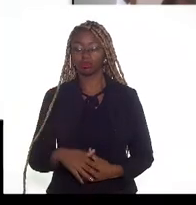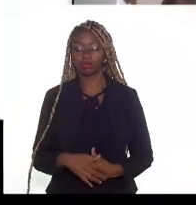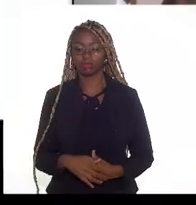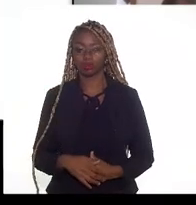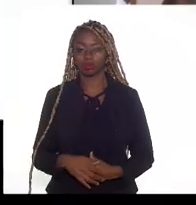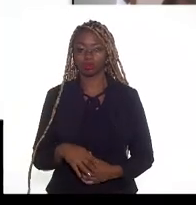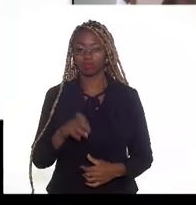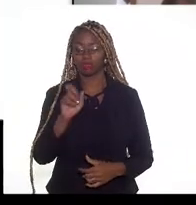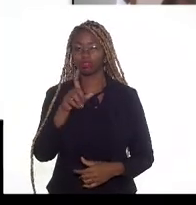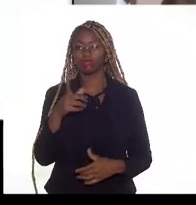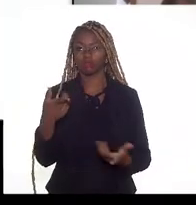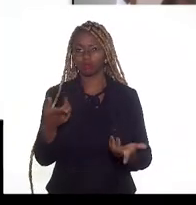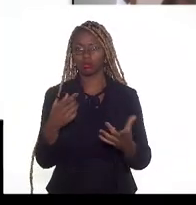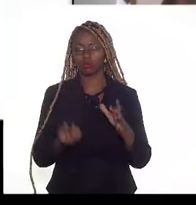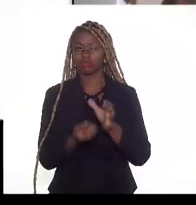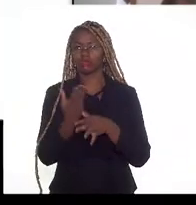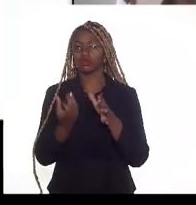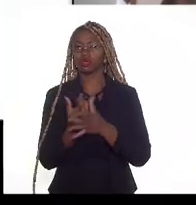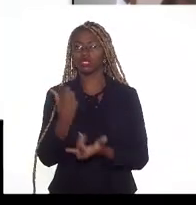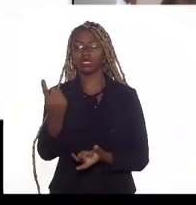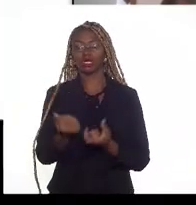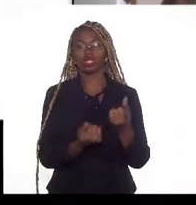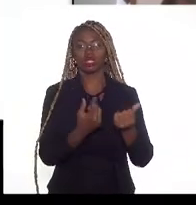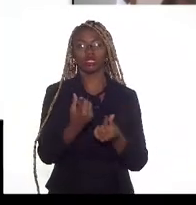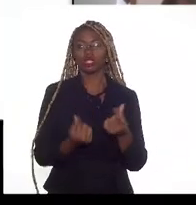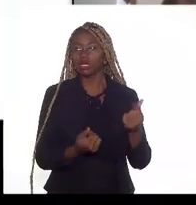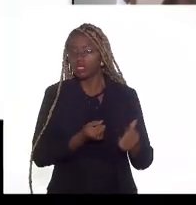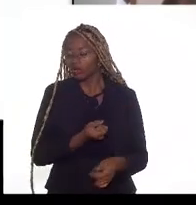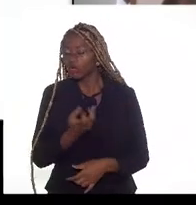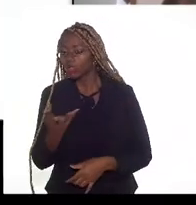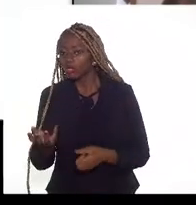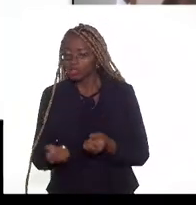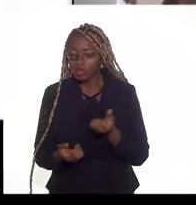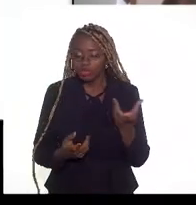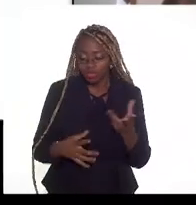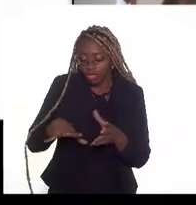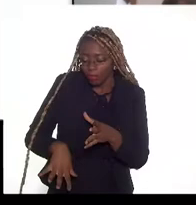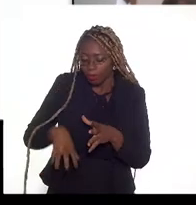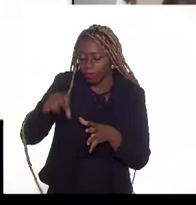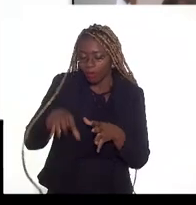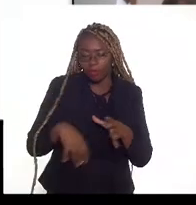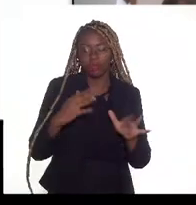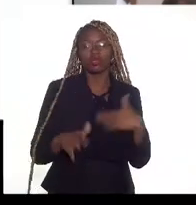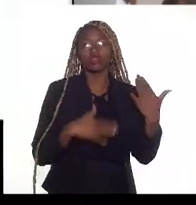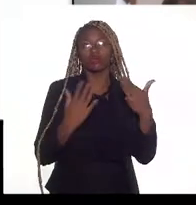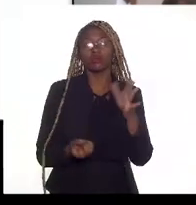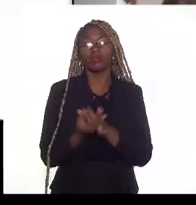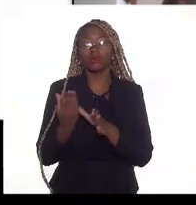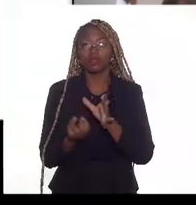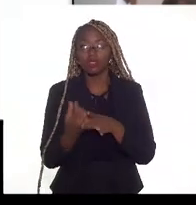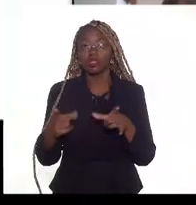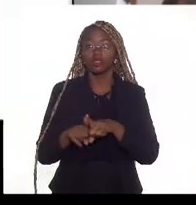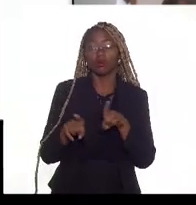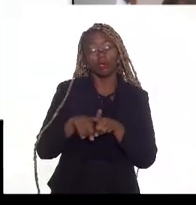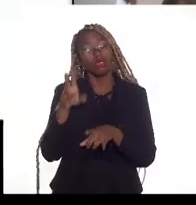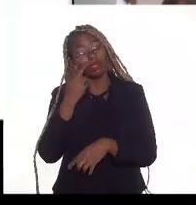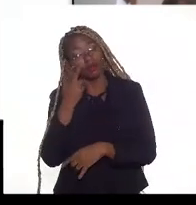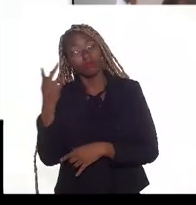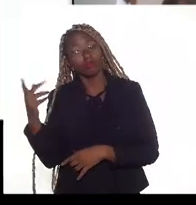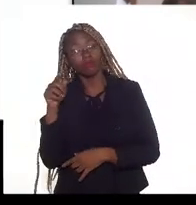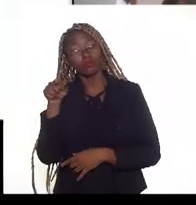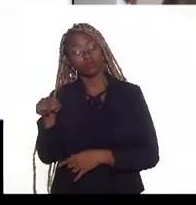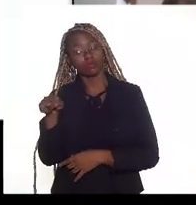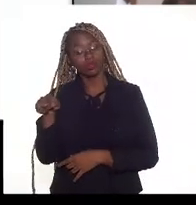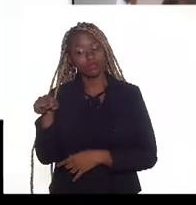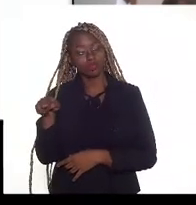os gastos para as atividades de exploração, desenvolvimento e produção e a partir dessa receita líquida que é aplicada